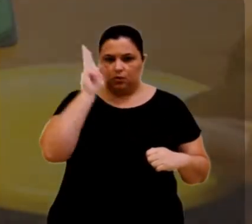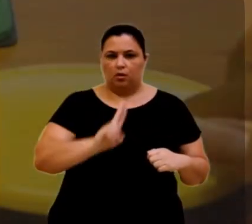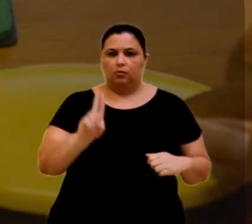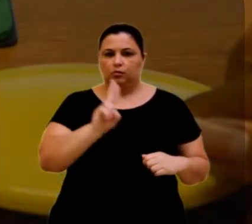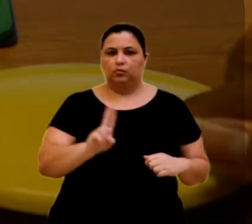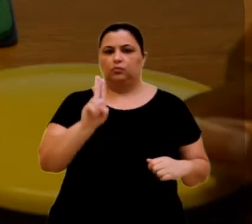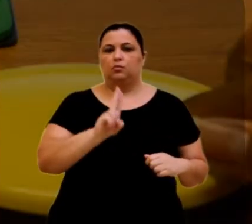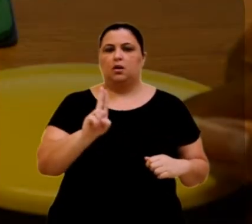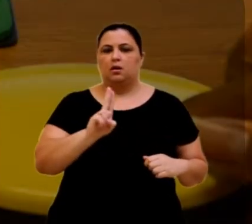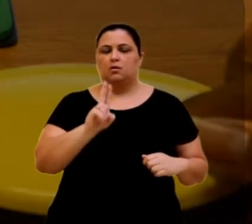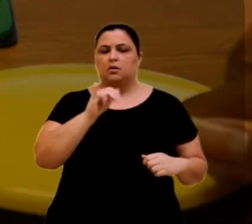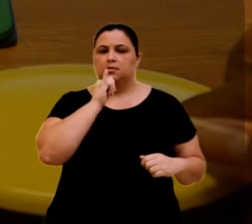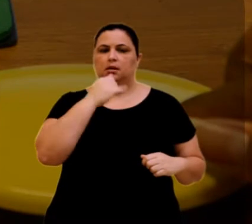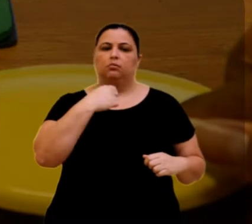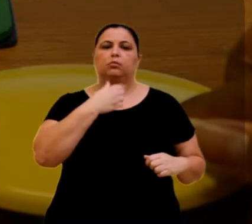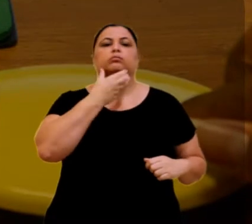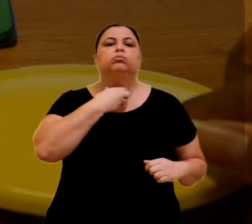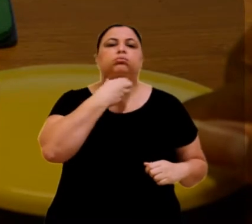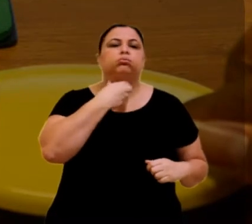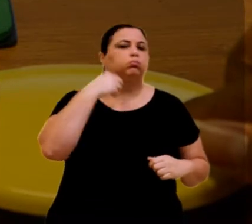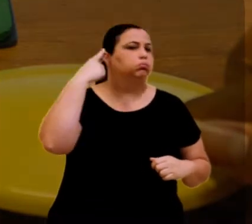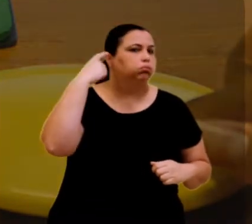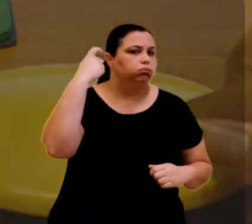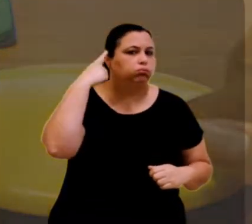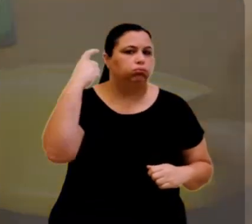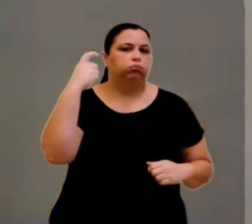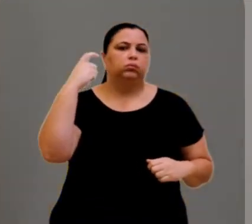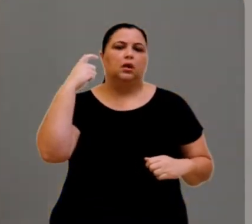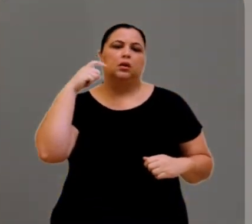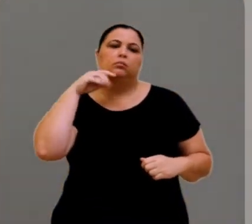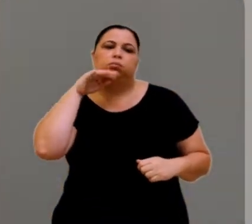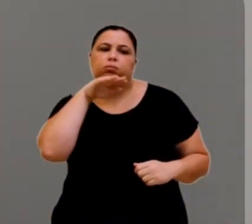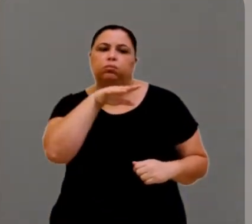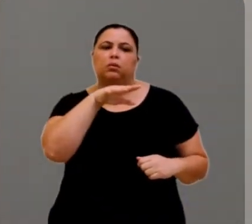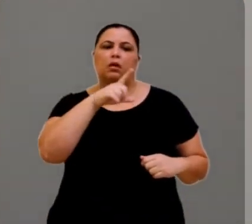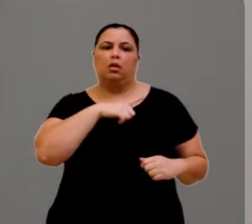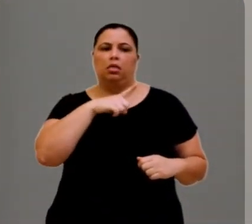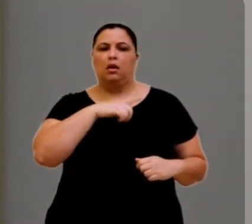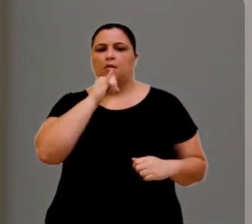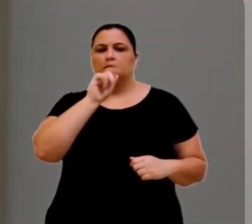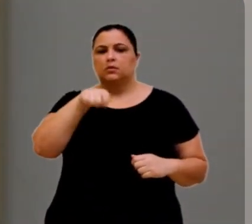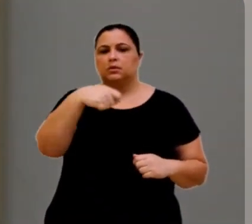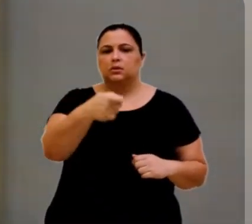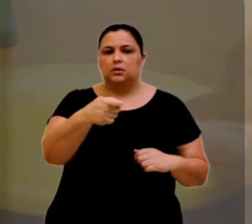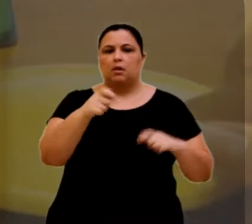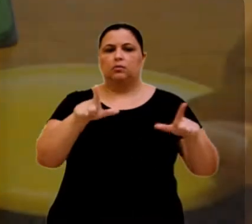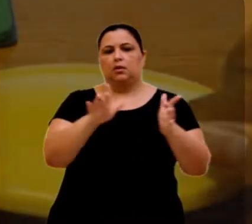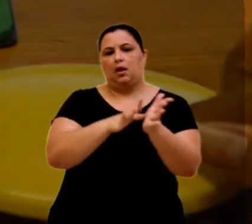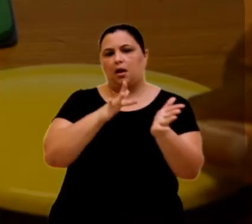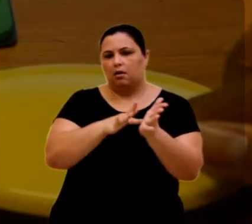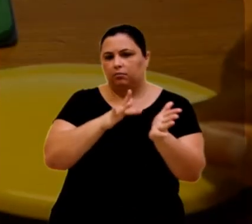ruído ou um toque físico. O sinal é captado pela placa controladora e transferido para o tablet ou celular,